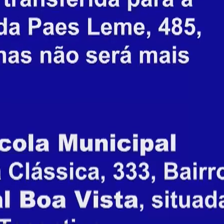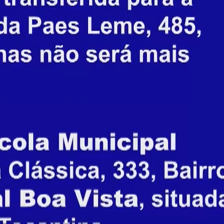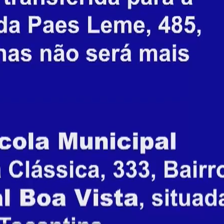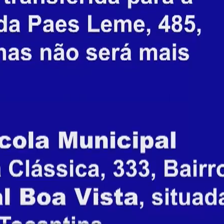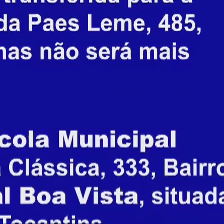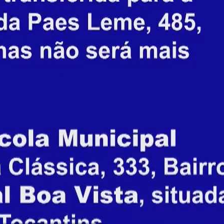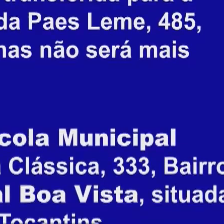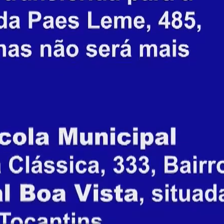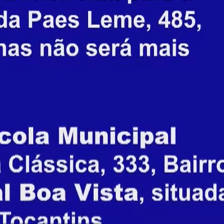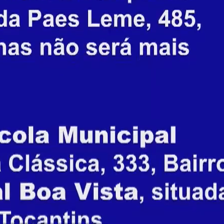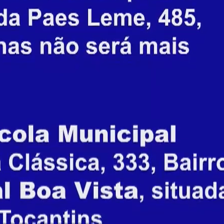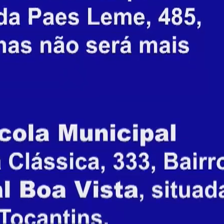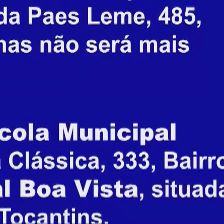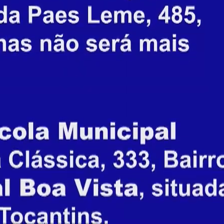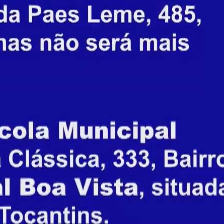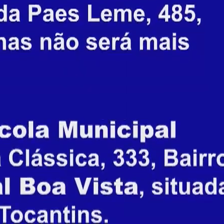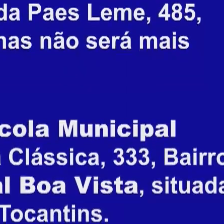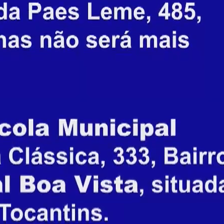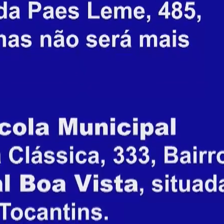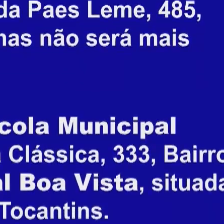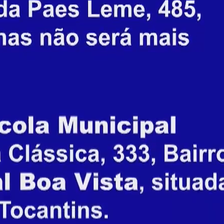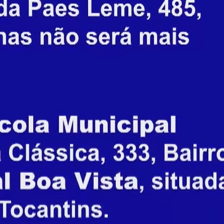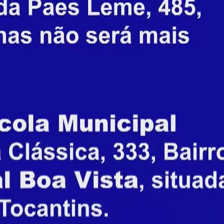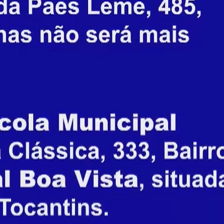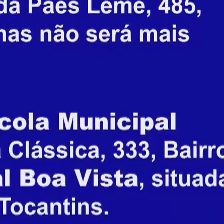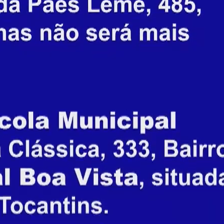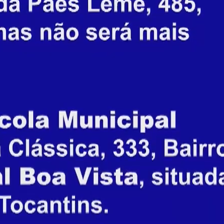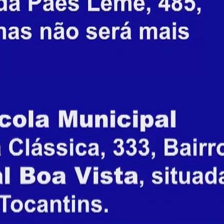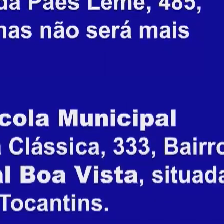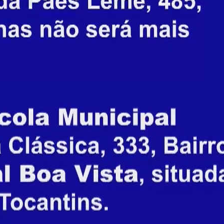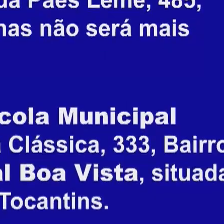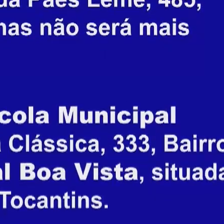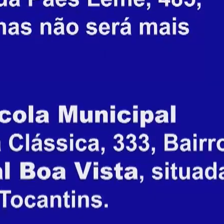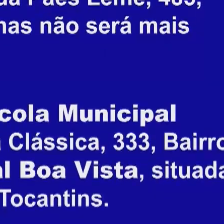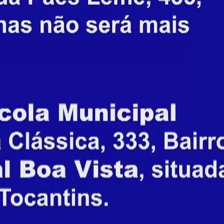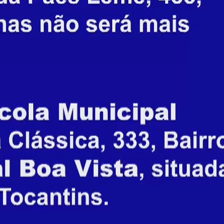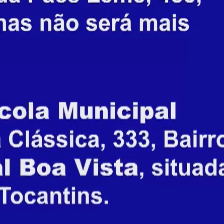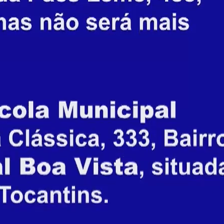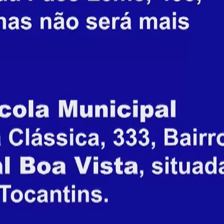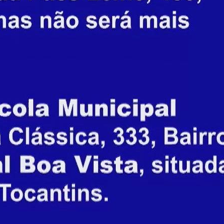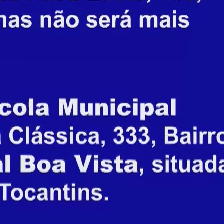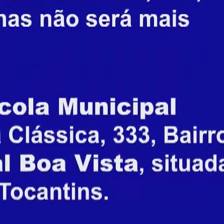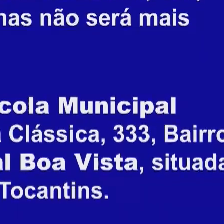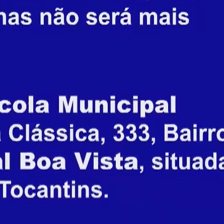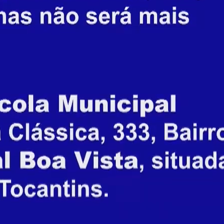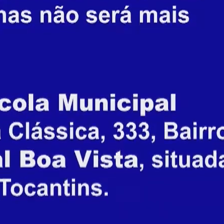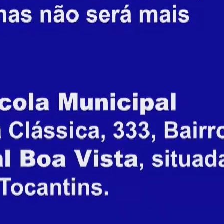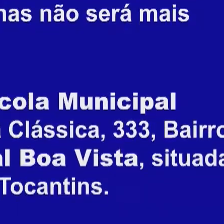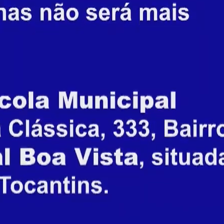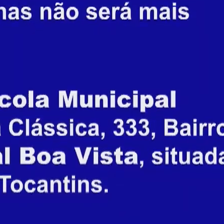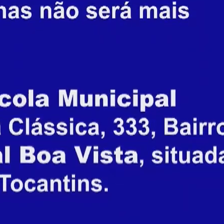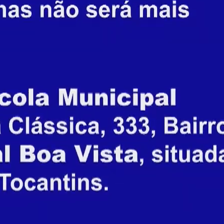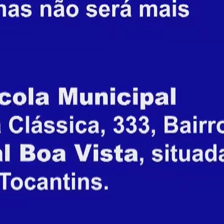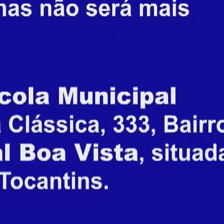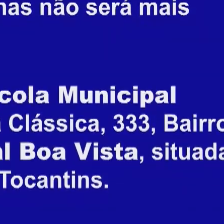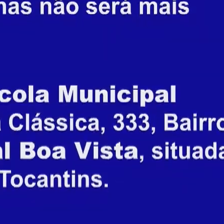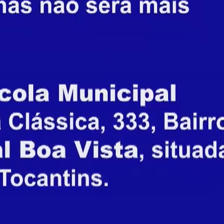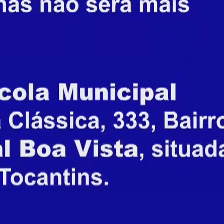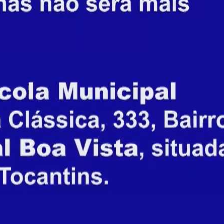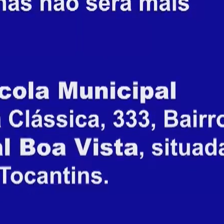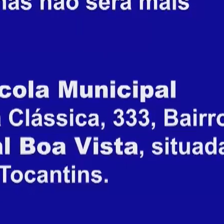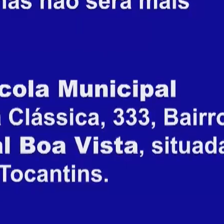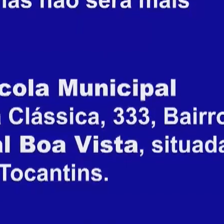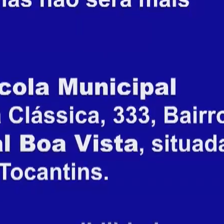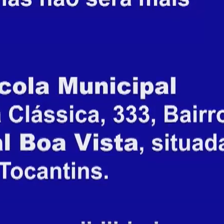visto que a Faculdade PUC Minas não será mais ponto de votação. Se você votava nas sessões 221,